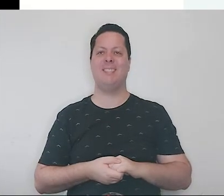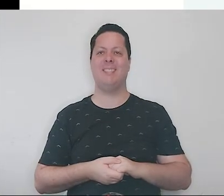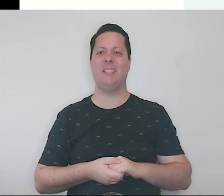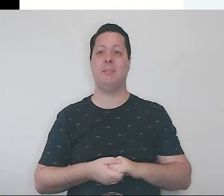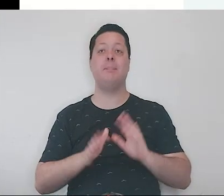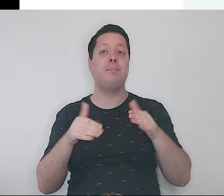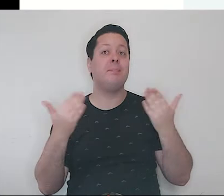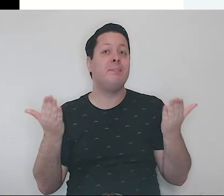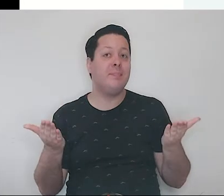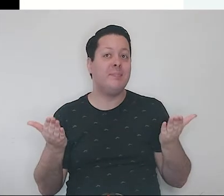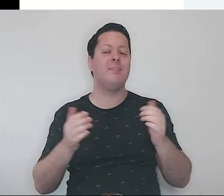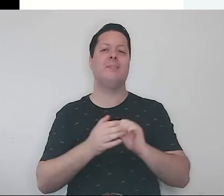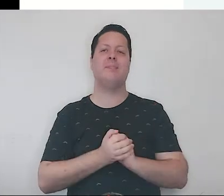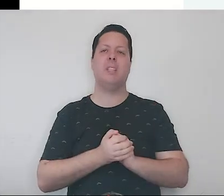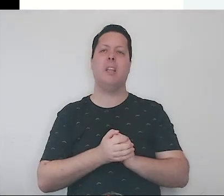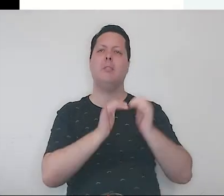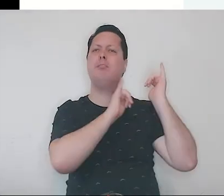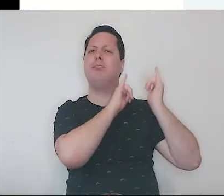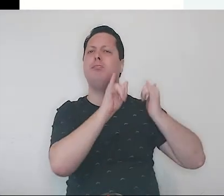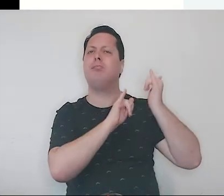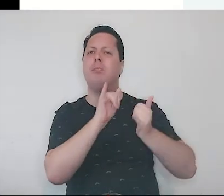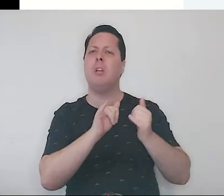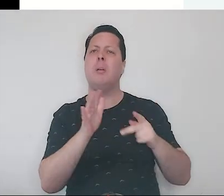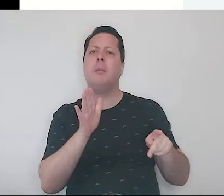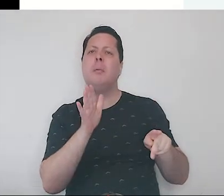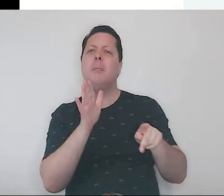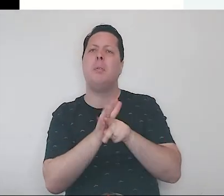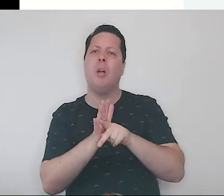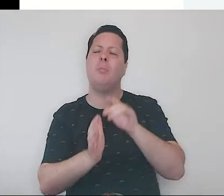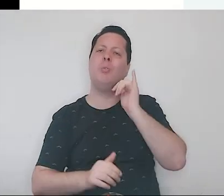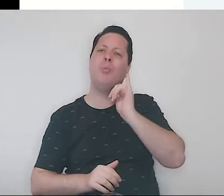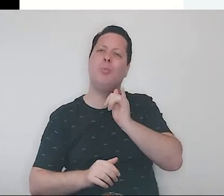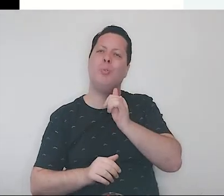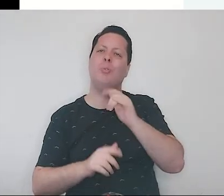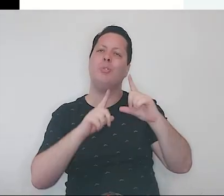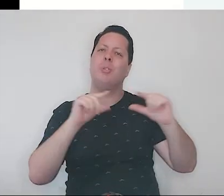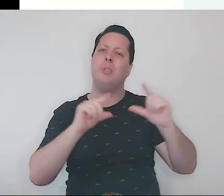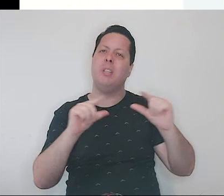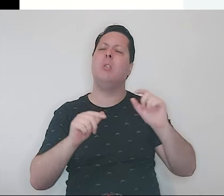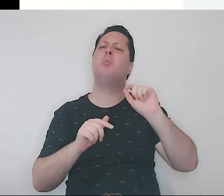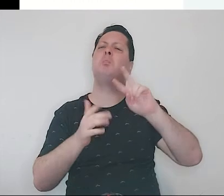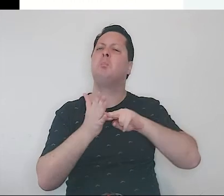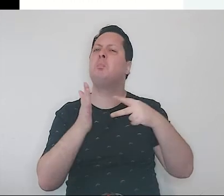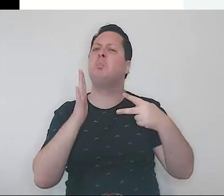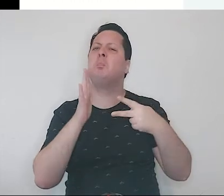Então, é conto antigo do Japão, Nihon no Kashibanashi. Tem uma moral de